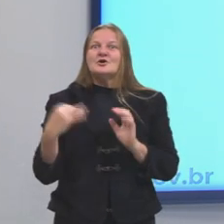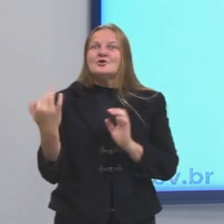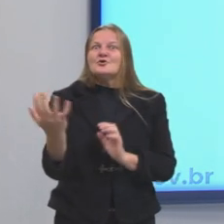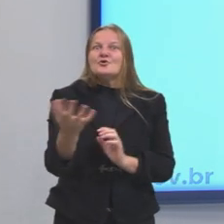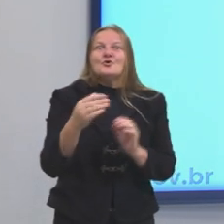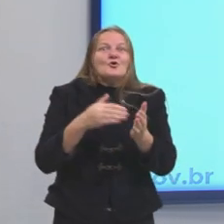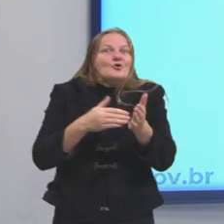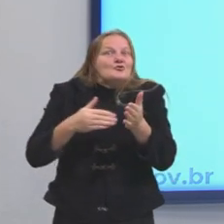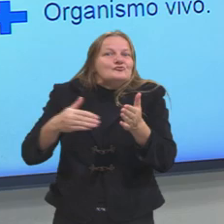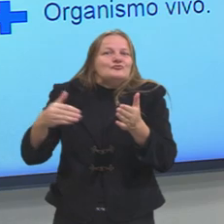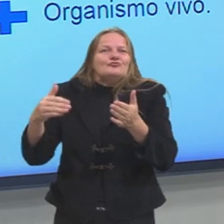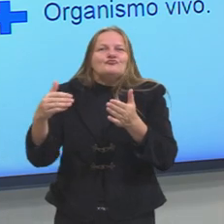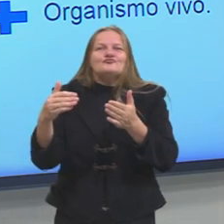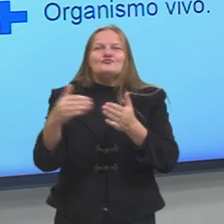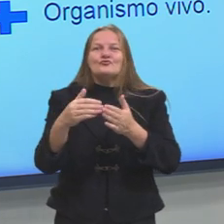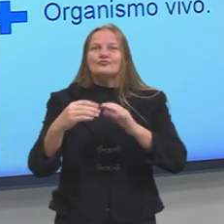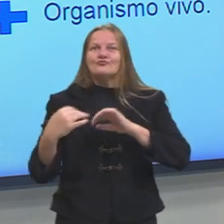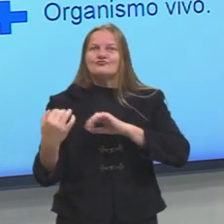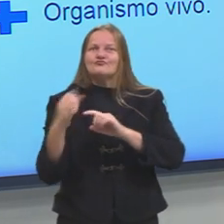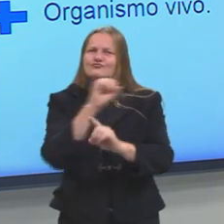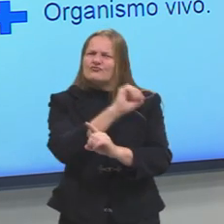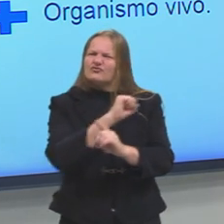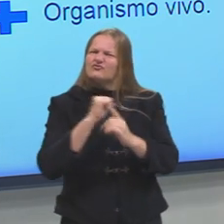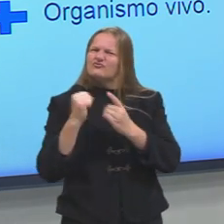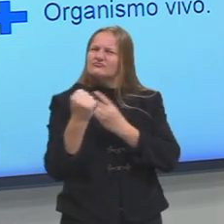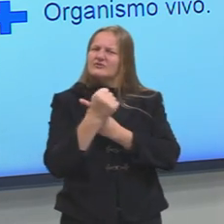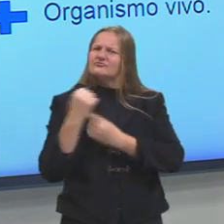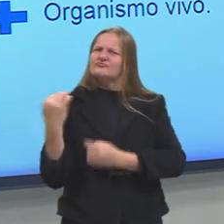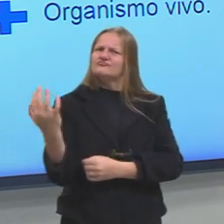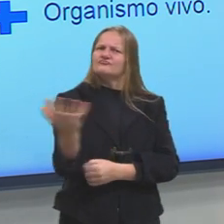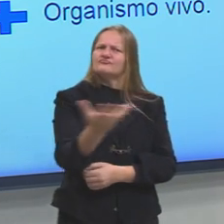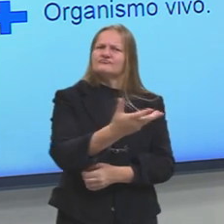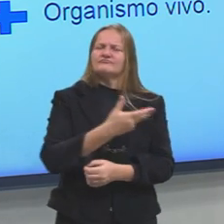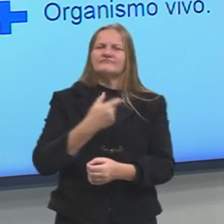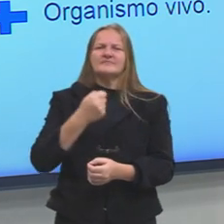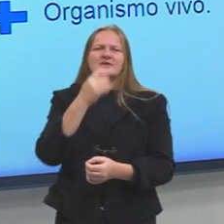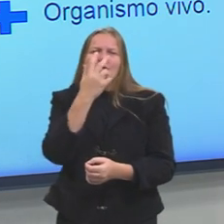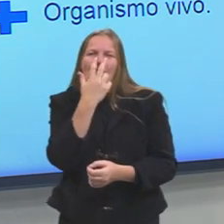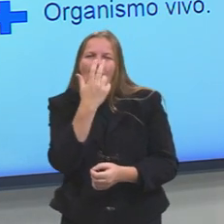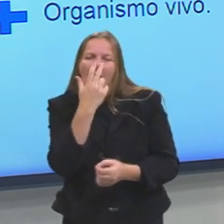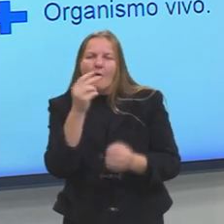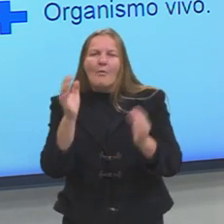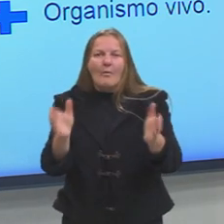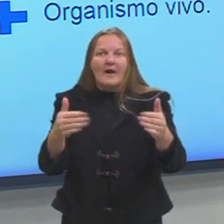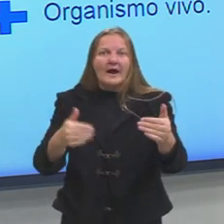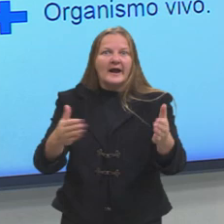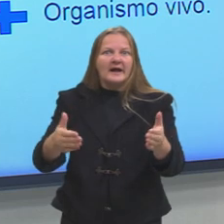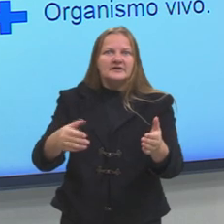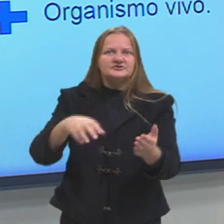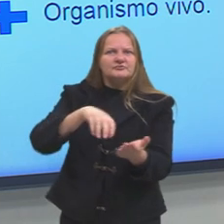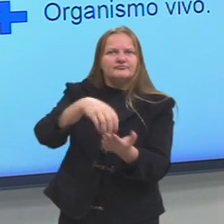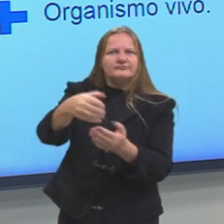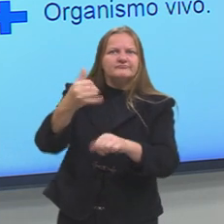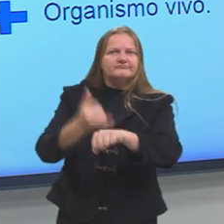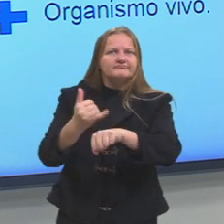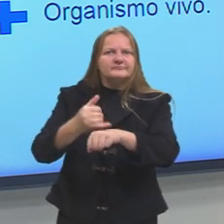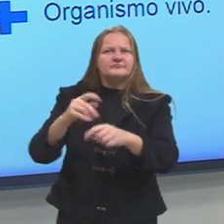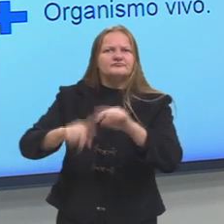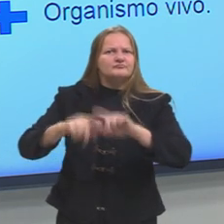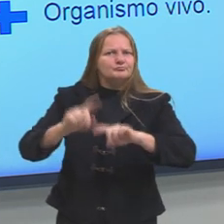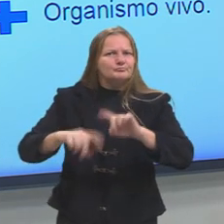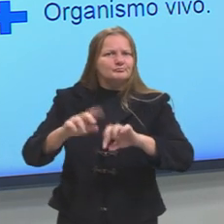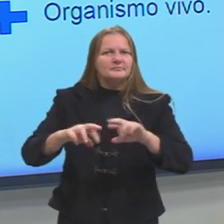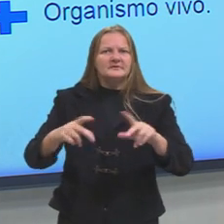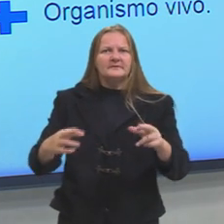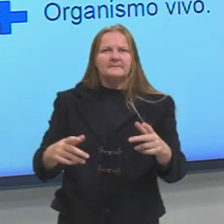maior que a soma das partes. Você imagine uma caixa de ferramenta, onde existem várias ferramentas, mas elas